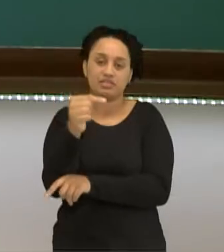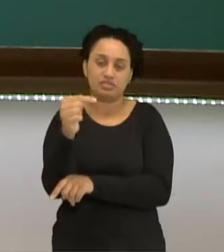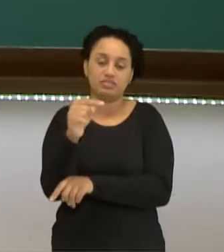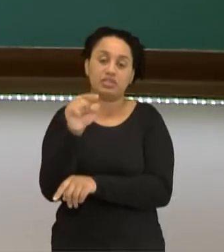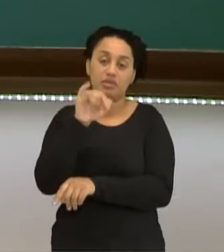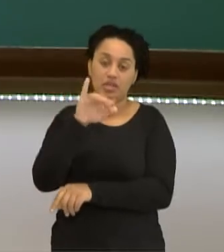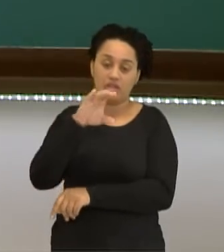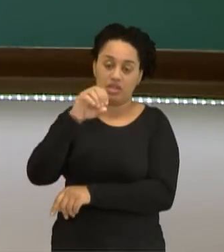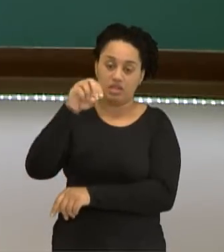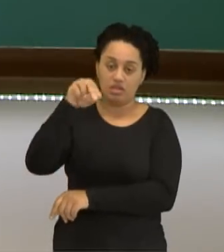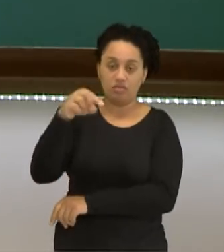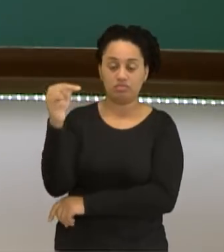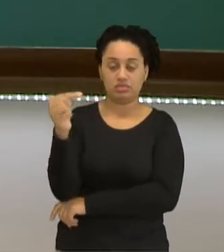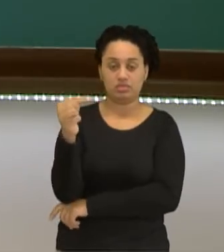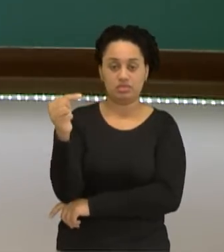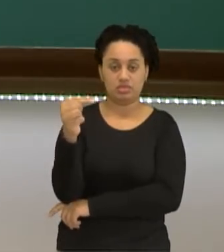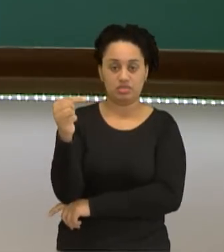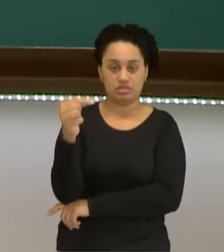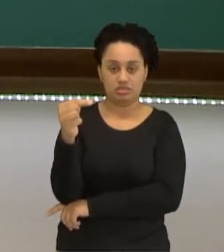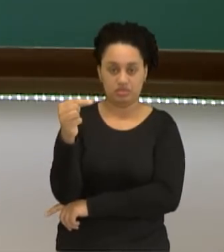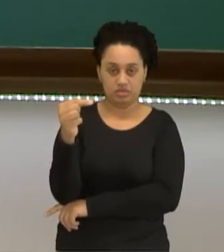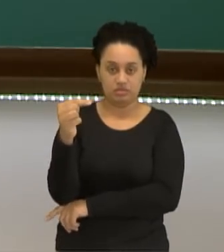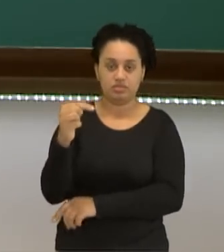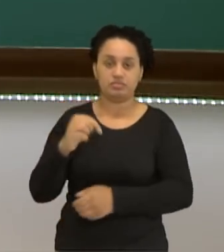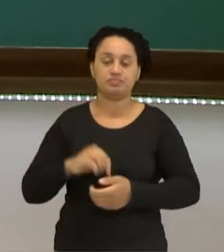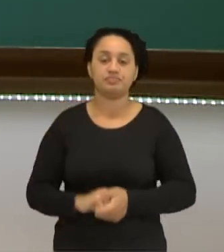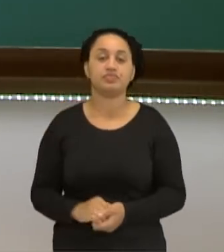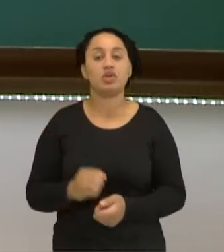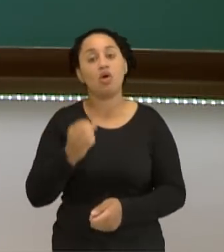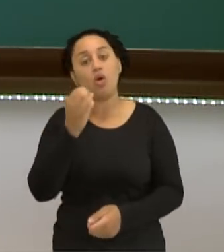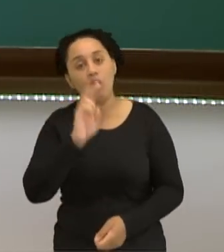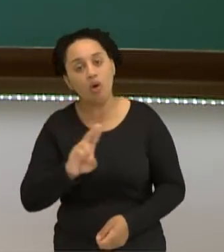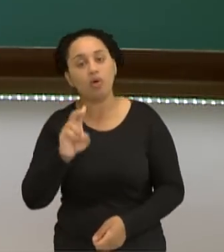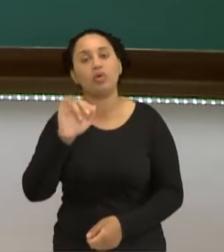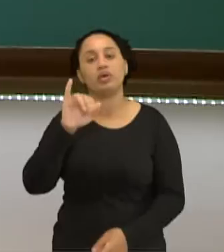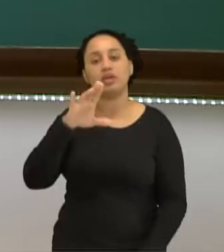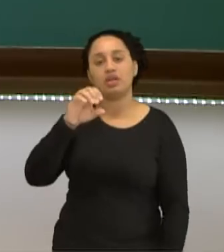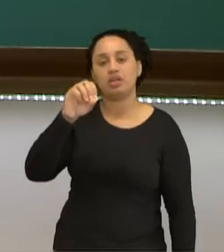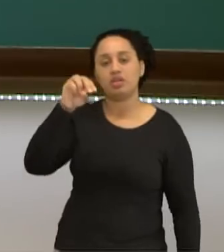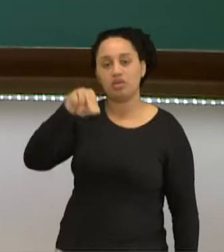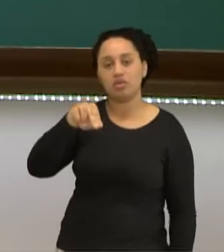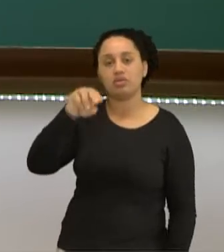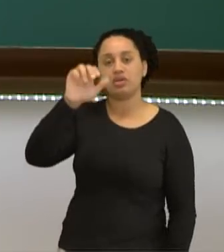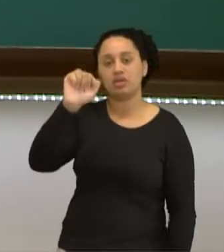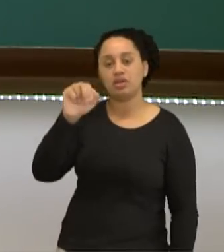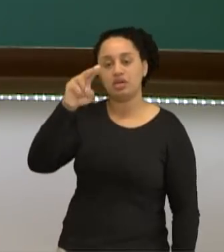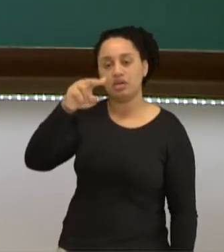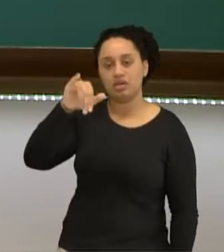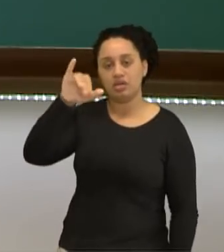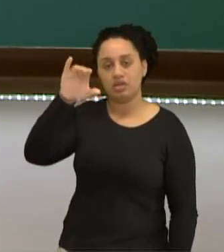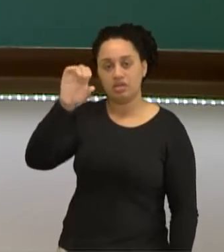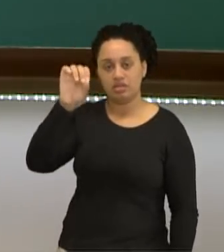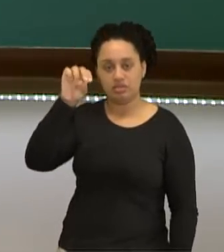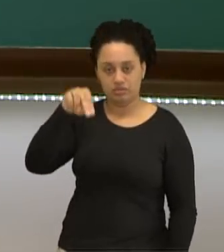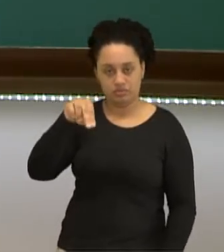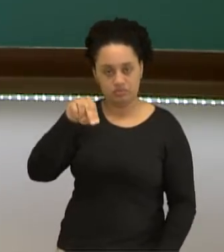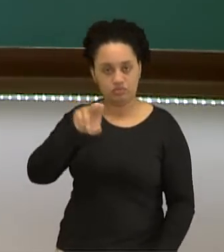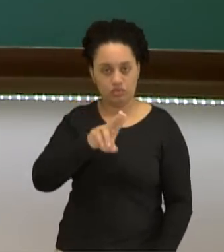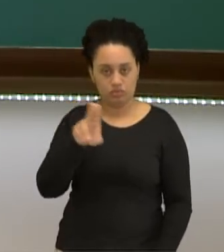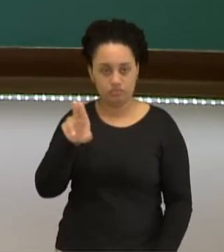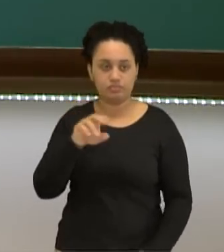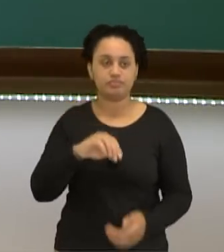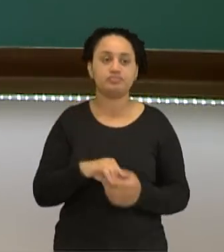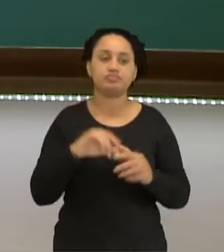positiva. Portanto, ele vai se chamar íon negativo, ou, nome próprio, íon ânion. Essa ligação